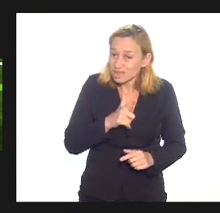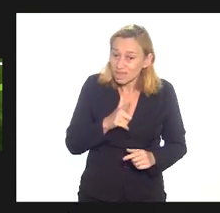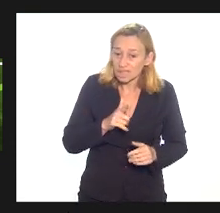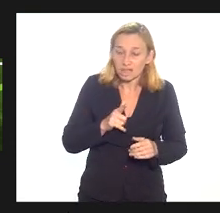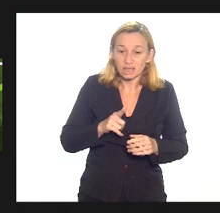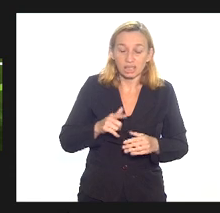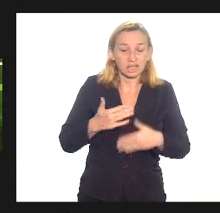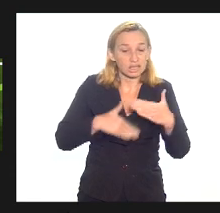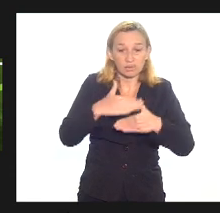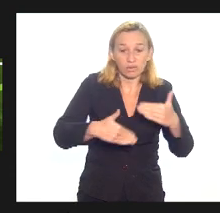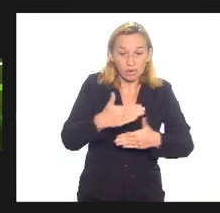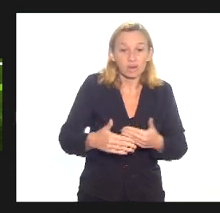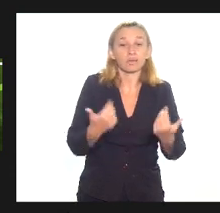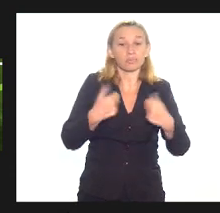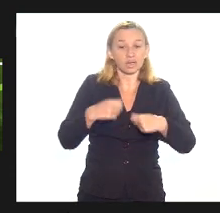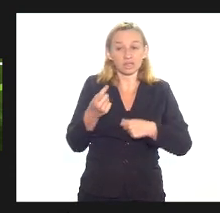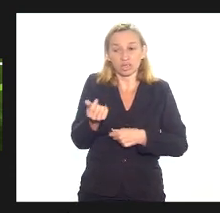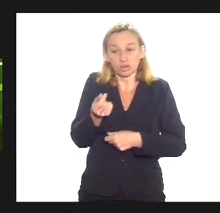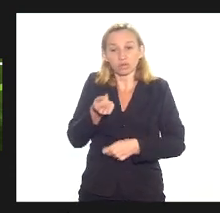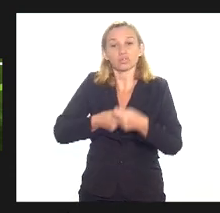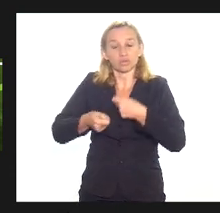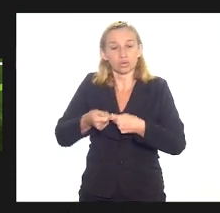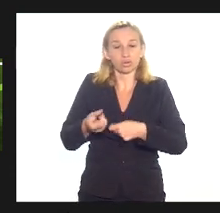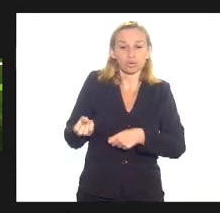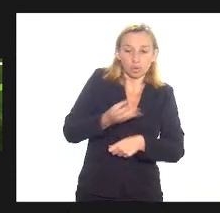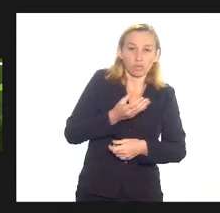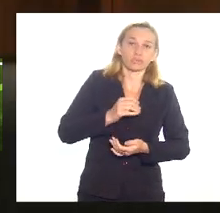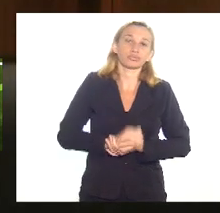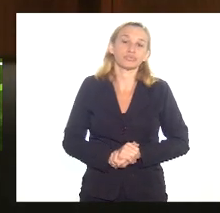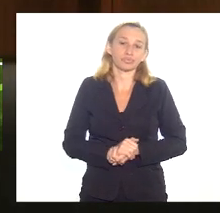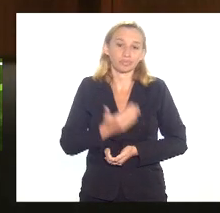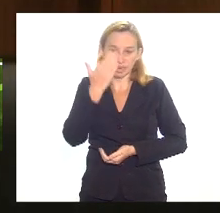outro lado precisamos de recursos novos obrigado presidente